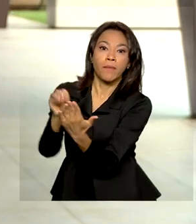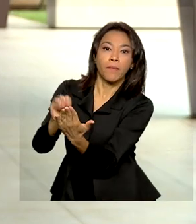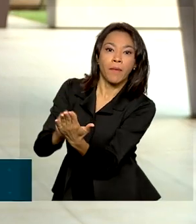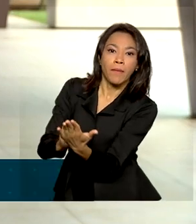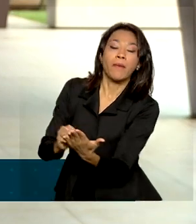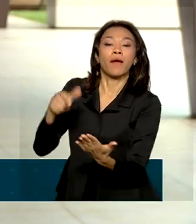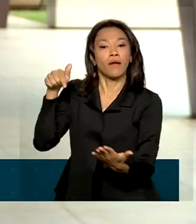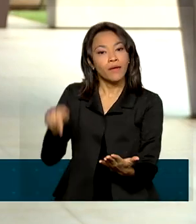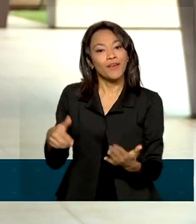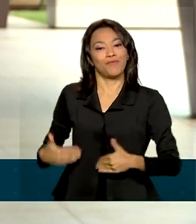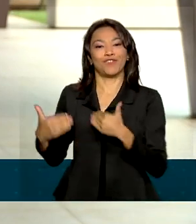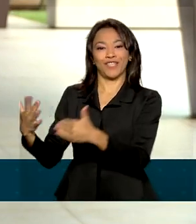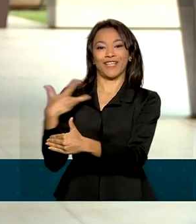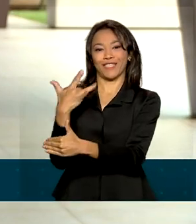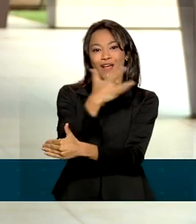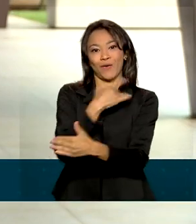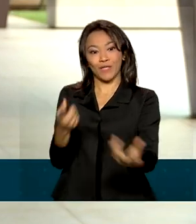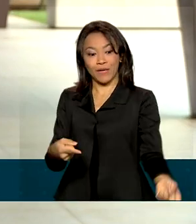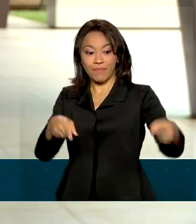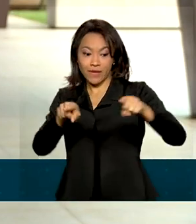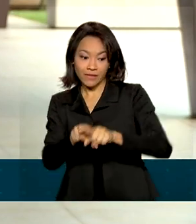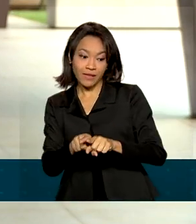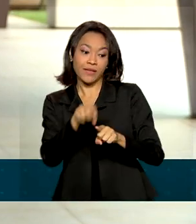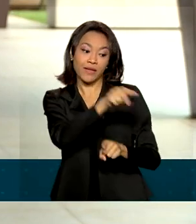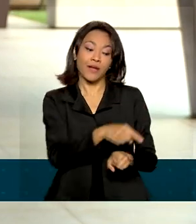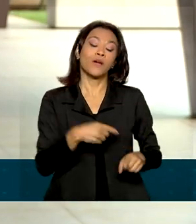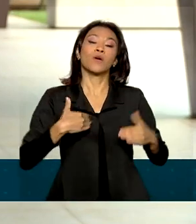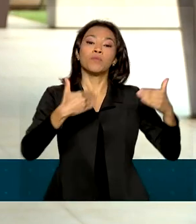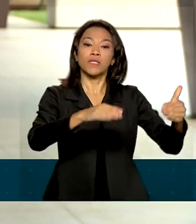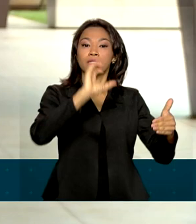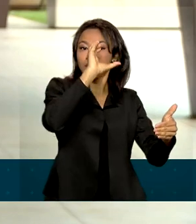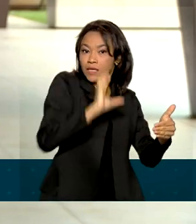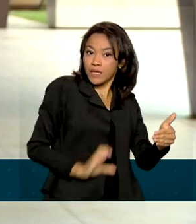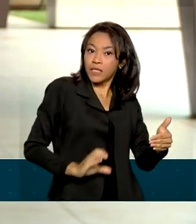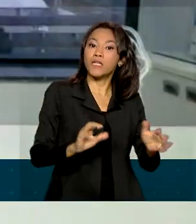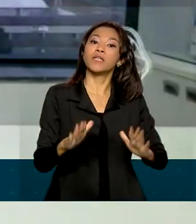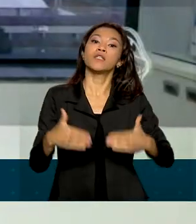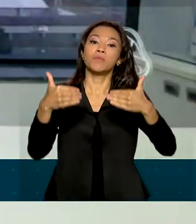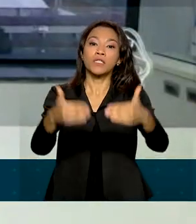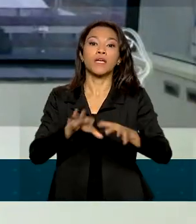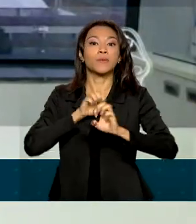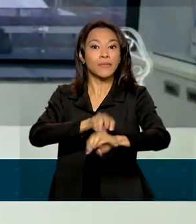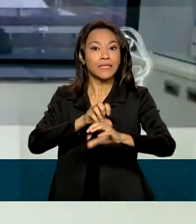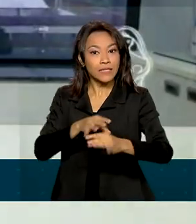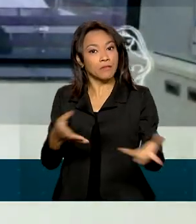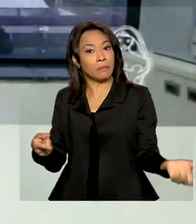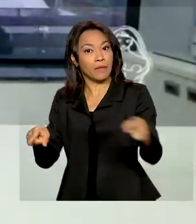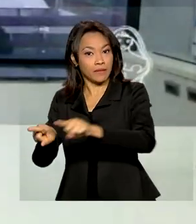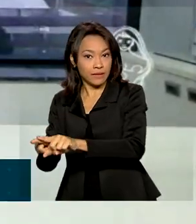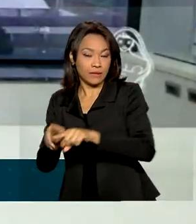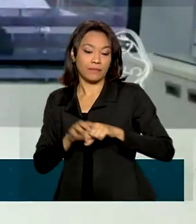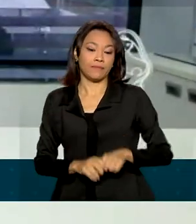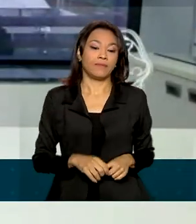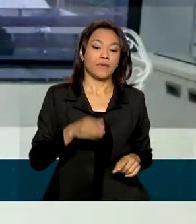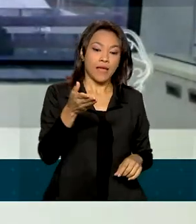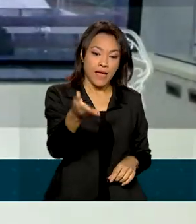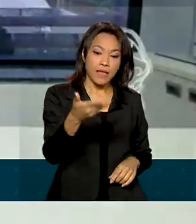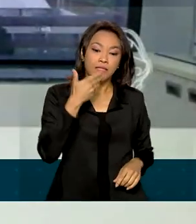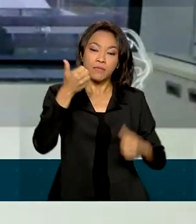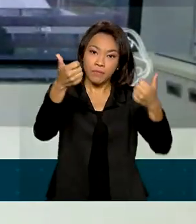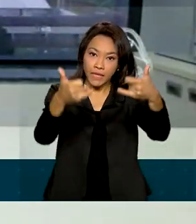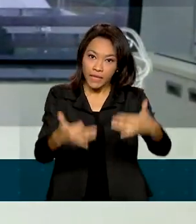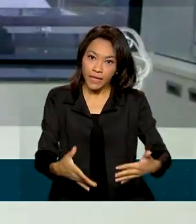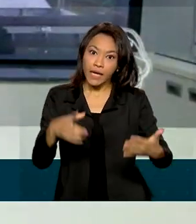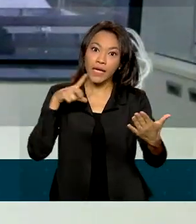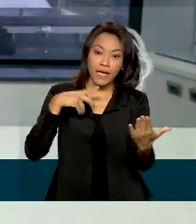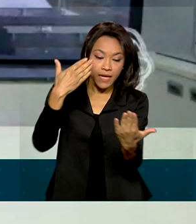Ministério da Saúde, em parceria com os Ministérios da Cidadania e da Educação. As novidades dessa edição da Caderneta contam com